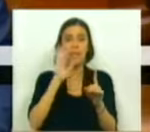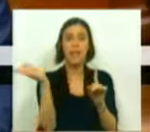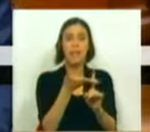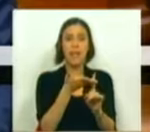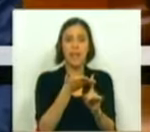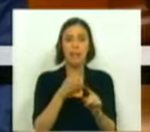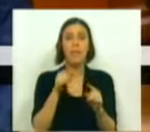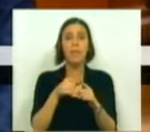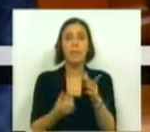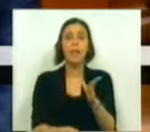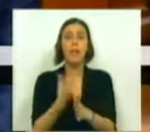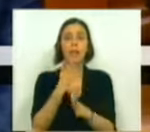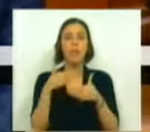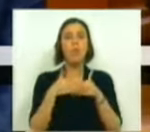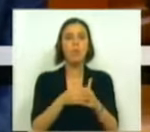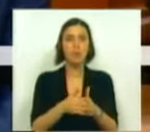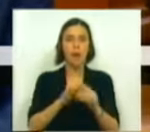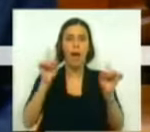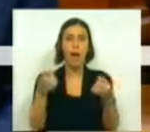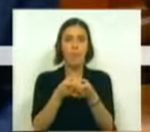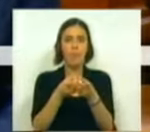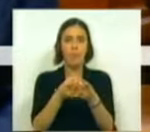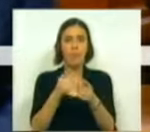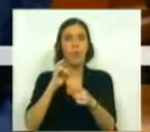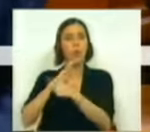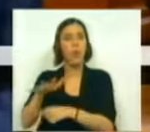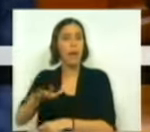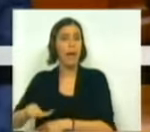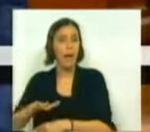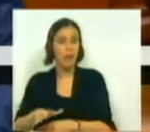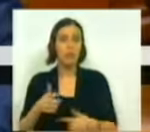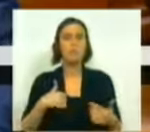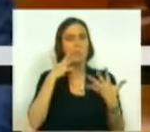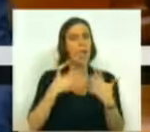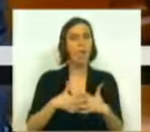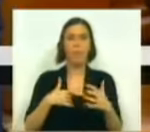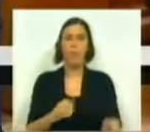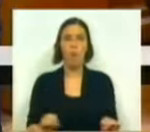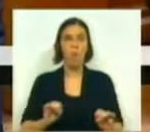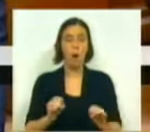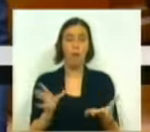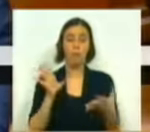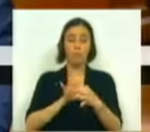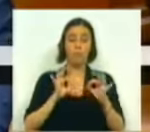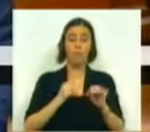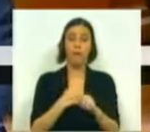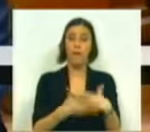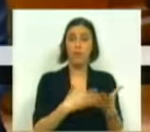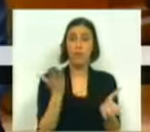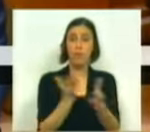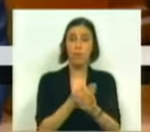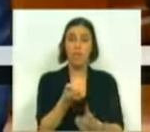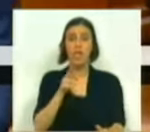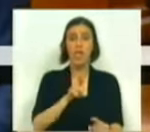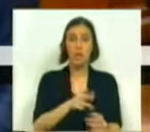uma sentença, e pela criação de um processo abreviado para os restantes casos. Não tenhamos dúvidas, o adequado funcionamento do